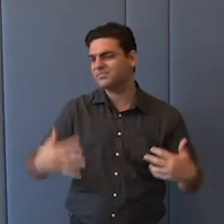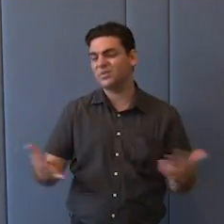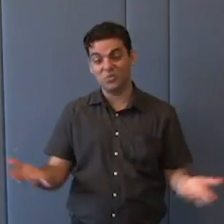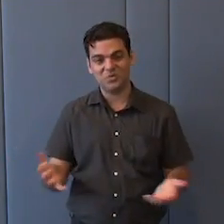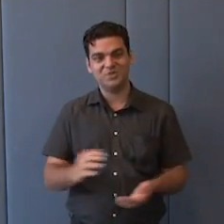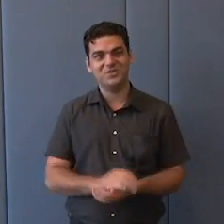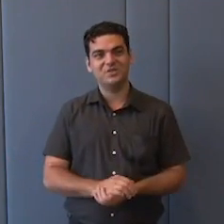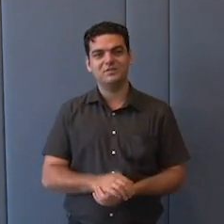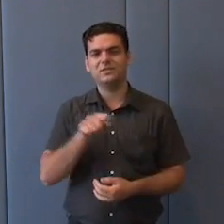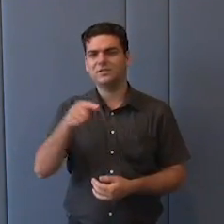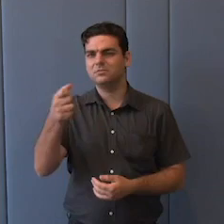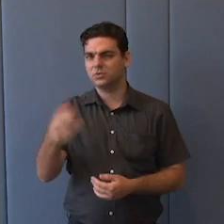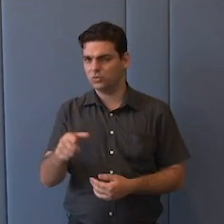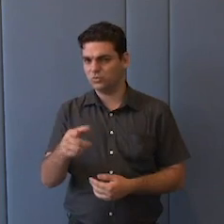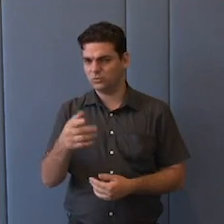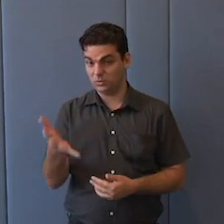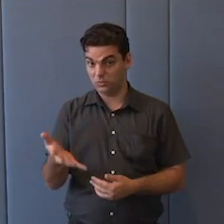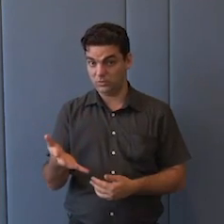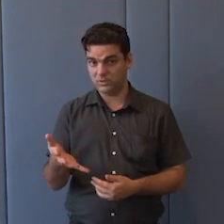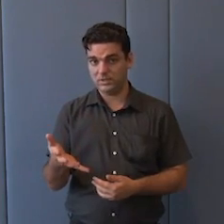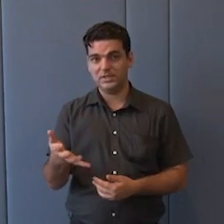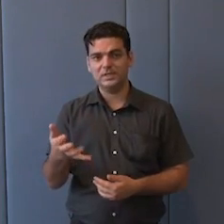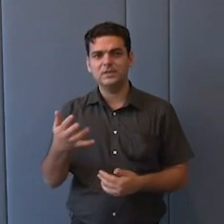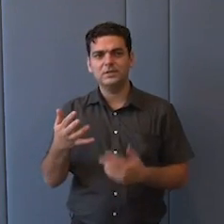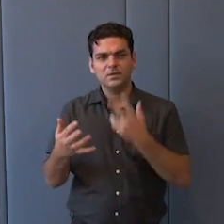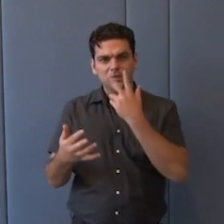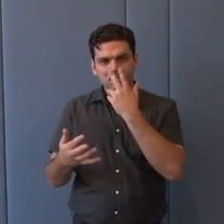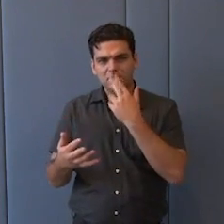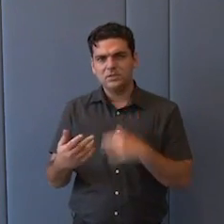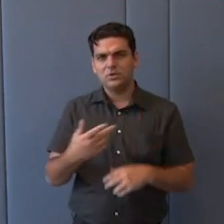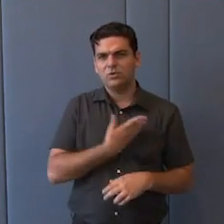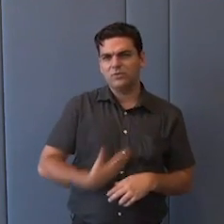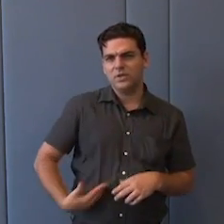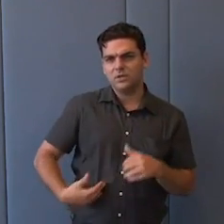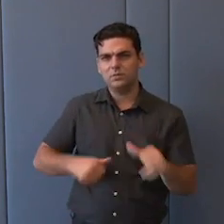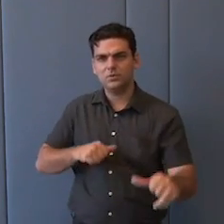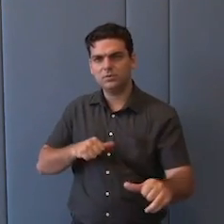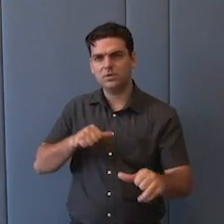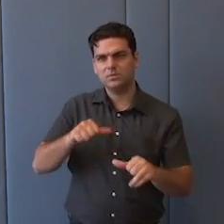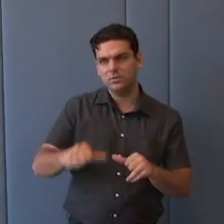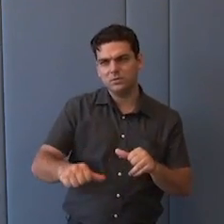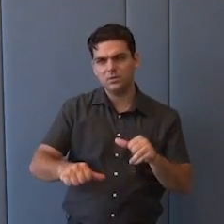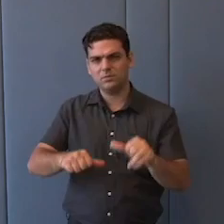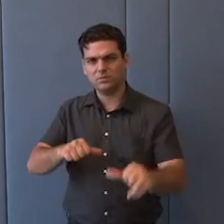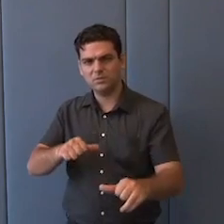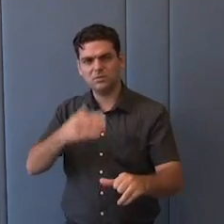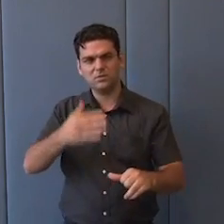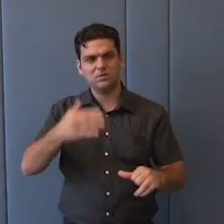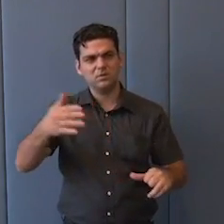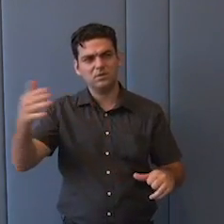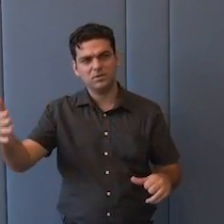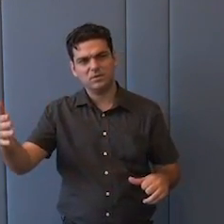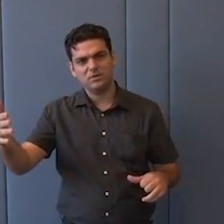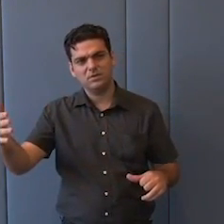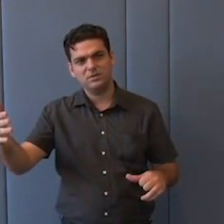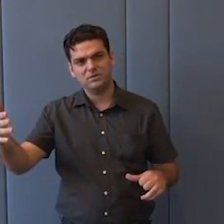senhor bem lembrou que a convergência de governos com visões próximas muitas vezes nos dá uma